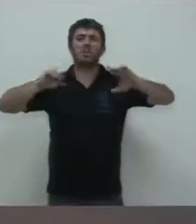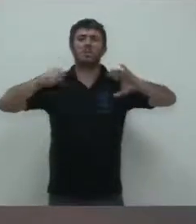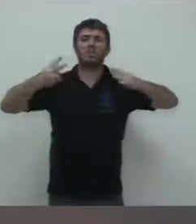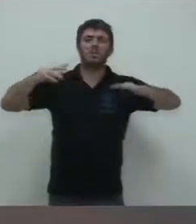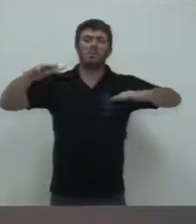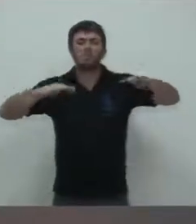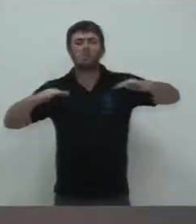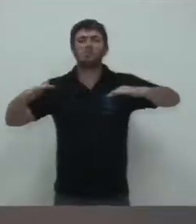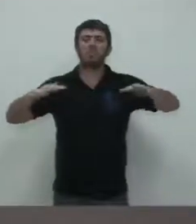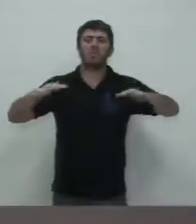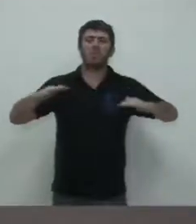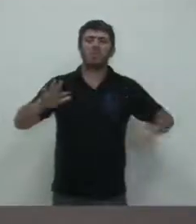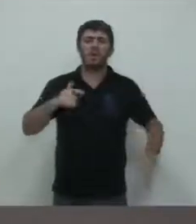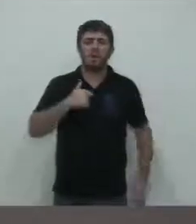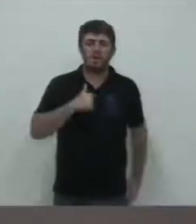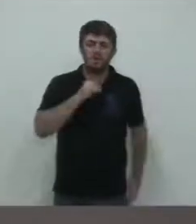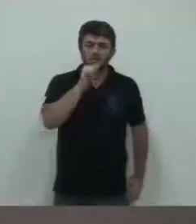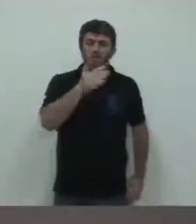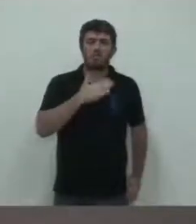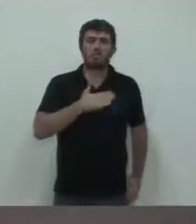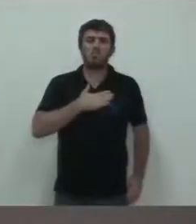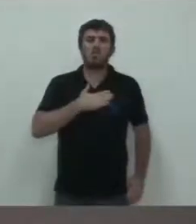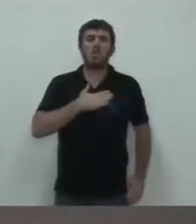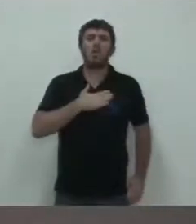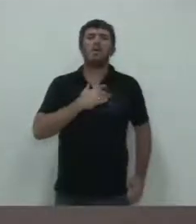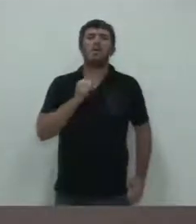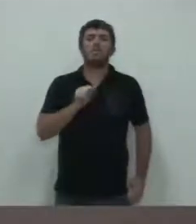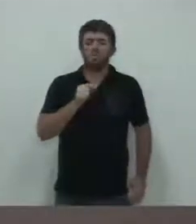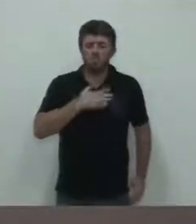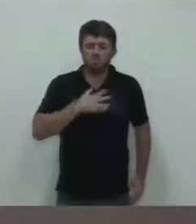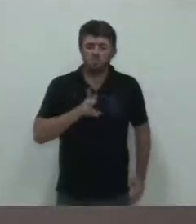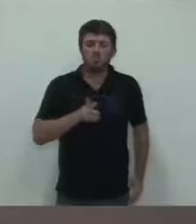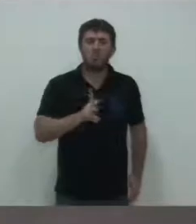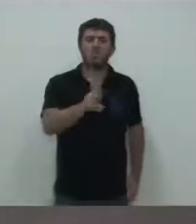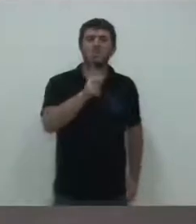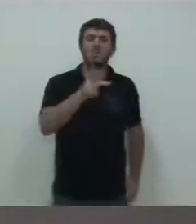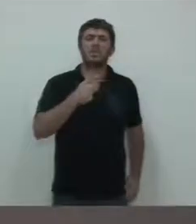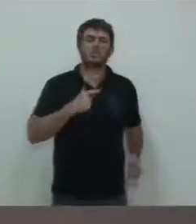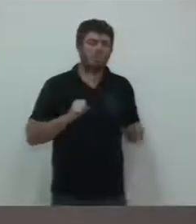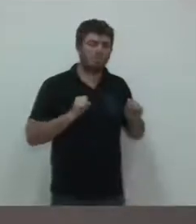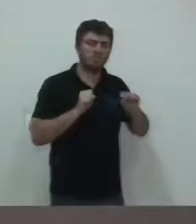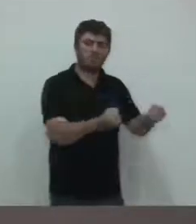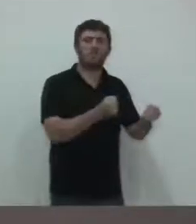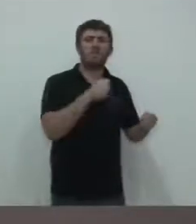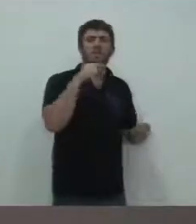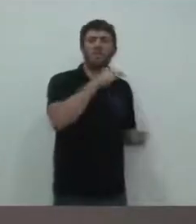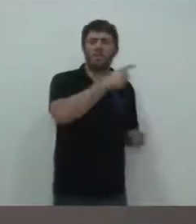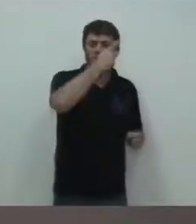aqui. Eu nunca vou mudar de lado. Qual é o meu lado? Meu lado é defender o interesse do povo. Isso daí ninguém vai tirar de mim.